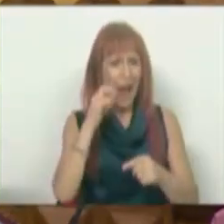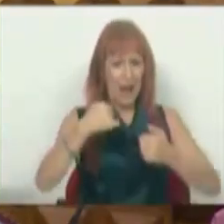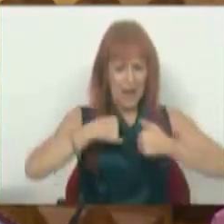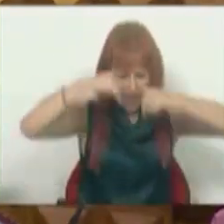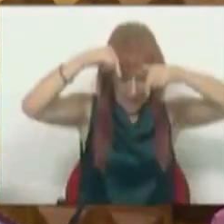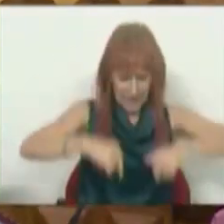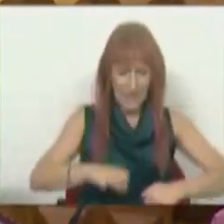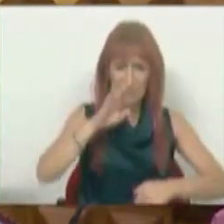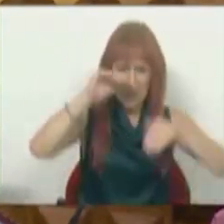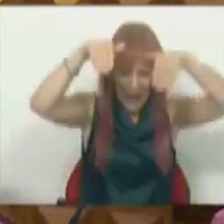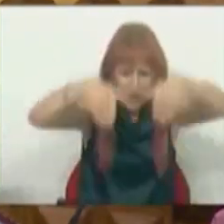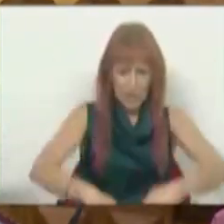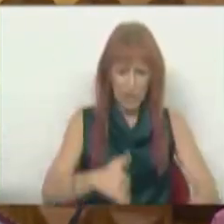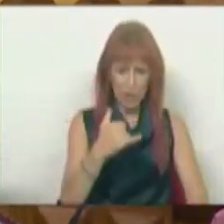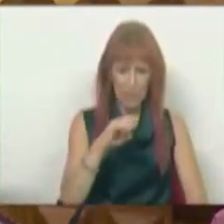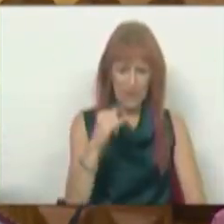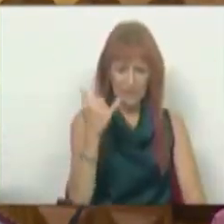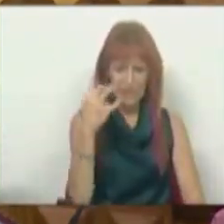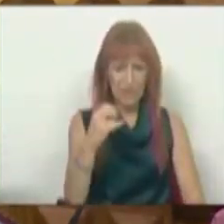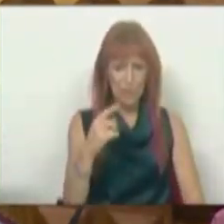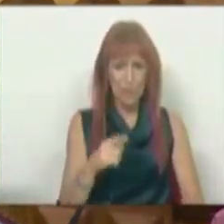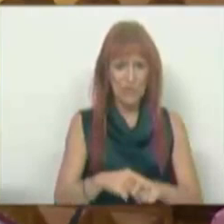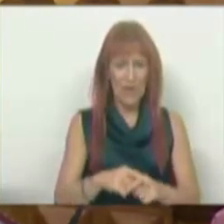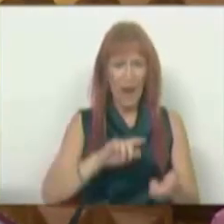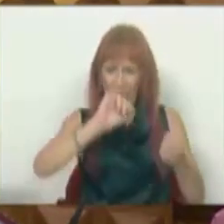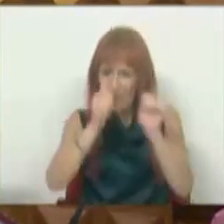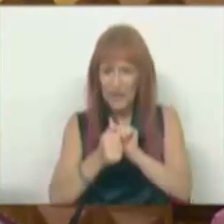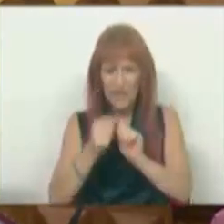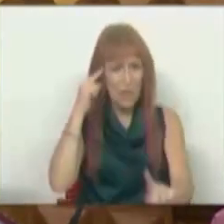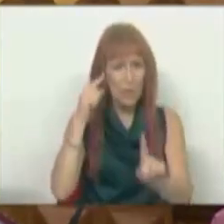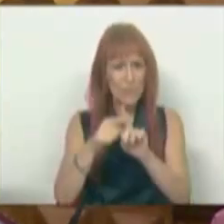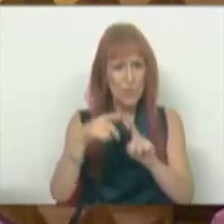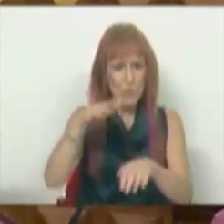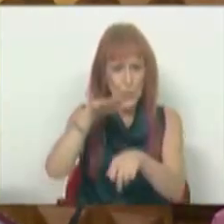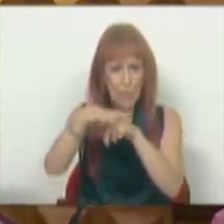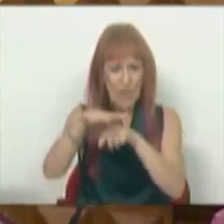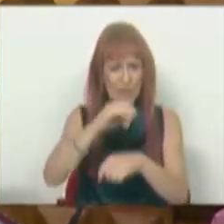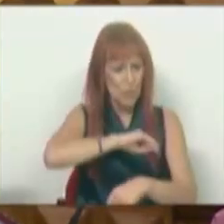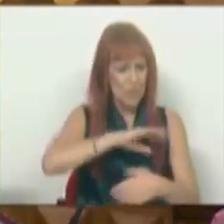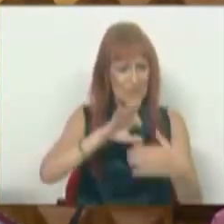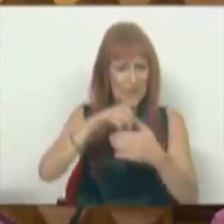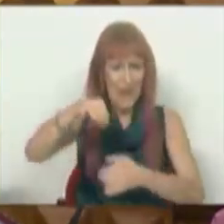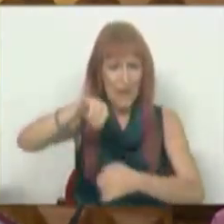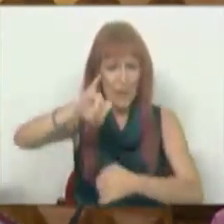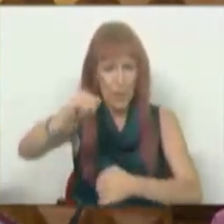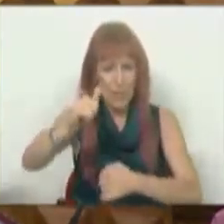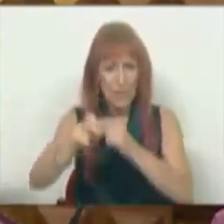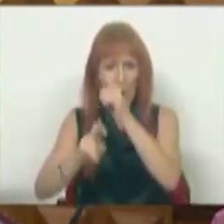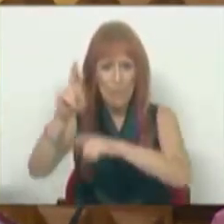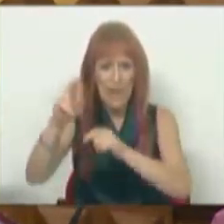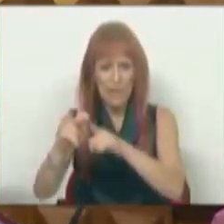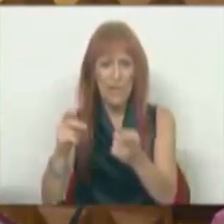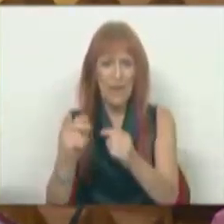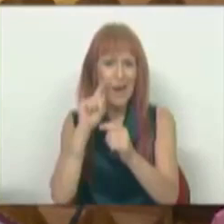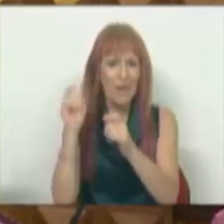-nos aqui que se houver recessão em 2023, altera a sua meta do peso dos salários no PIB, aumentando,